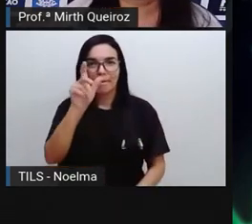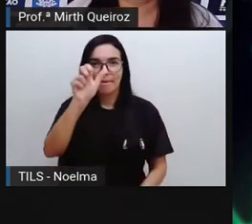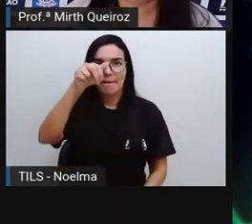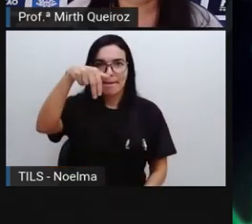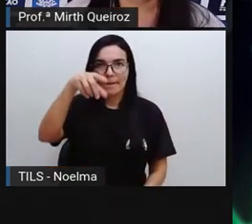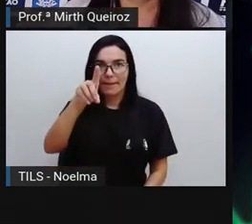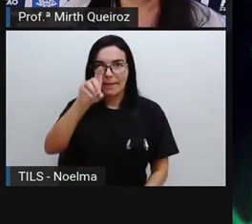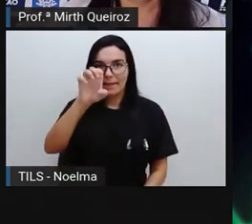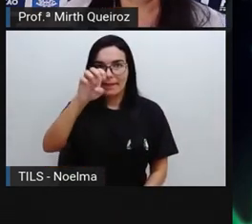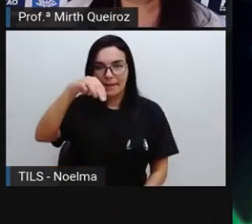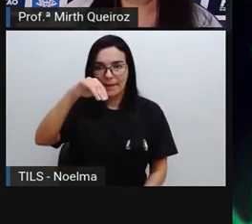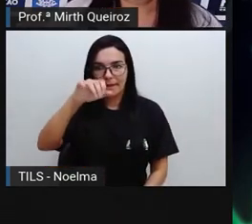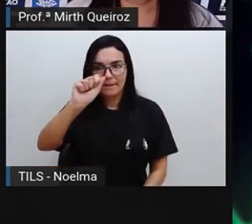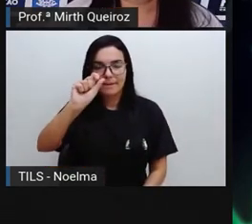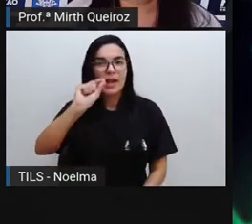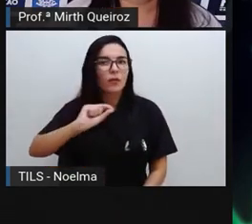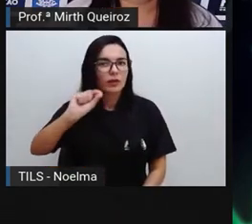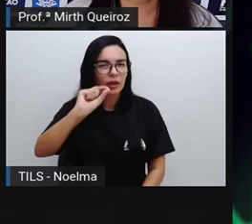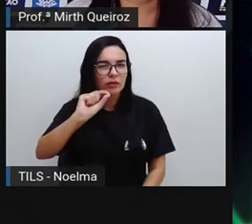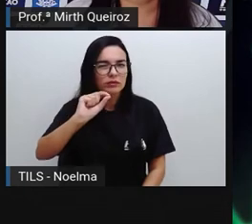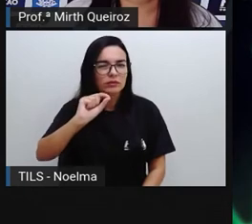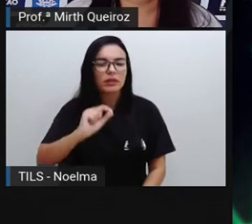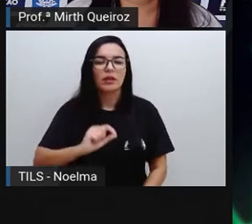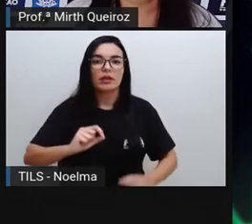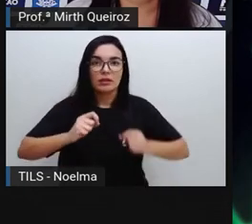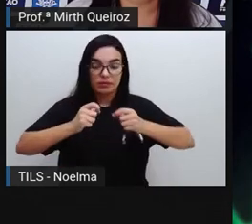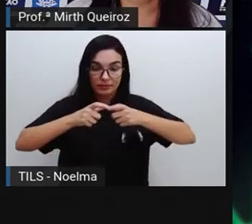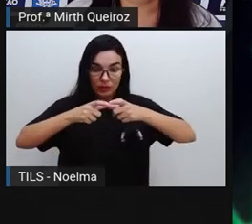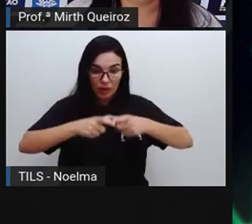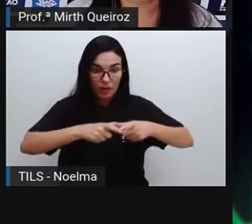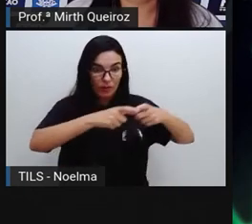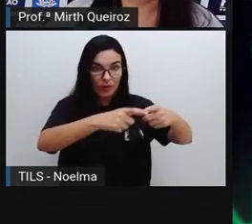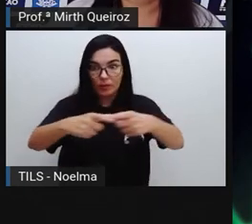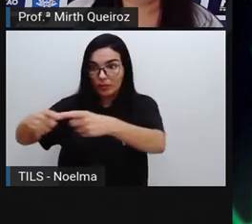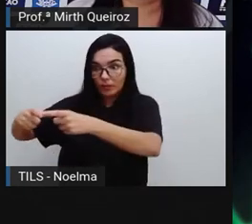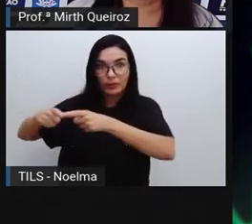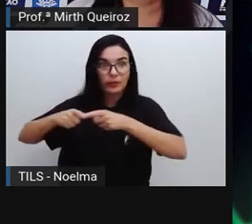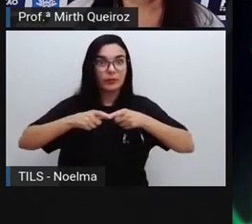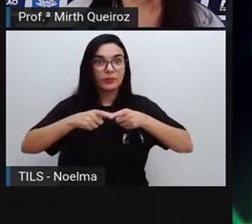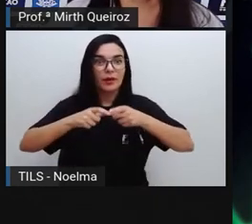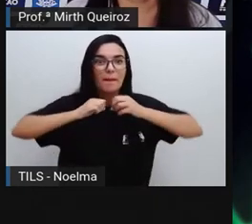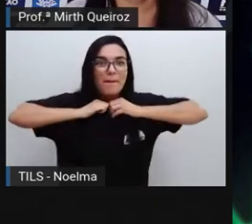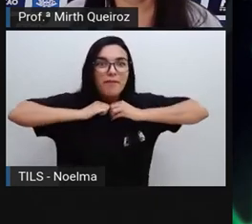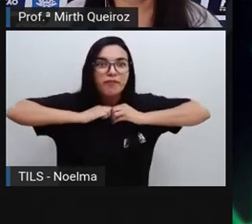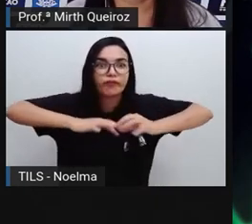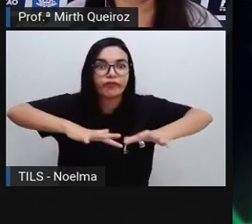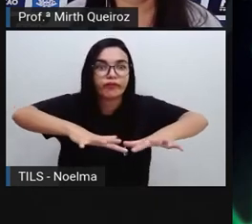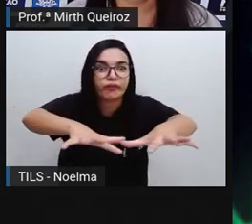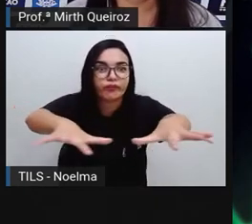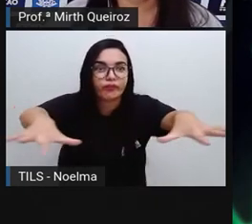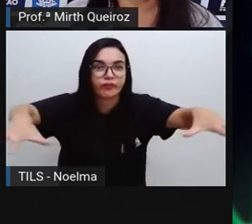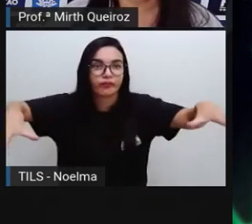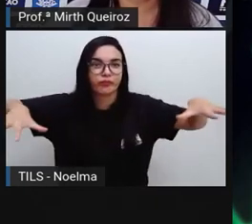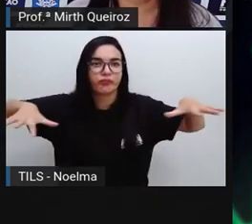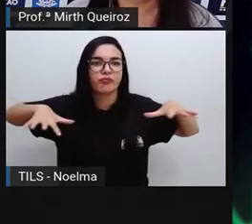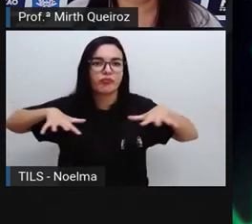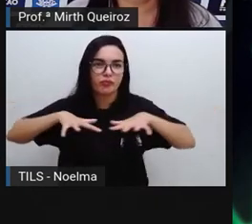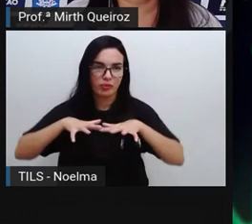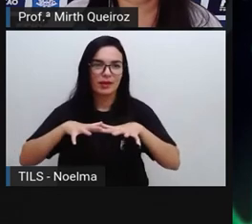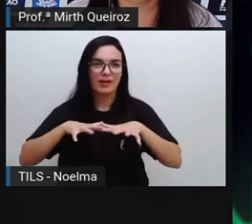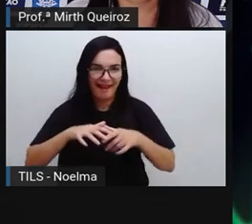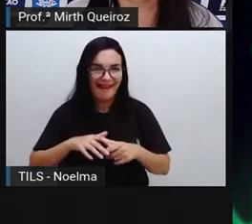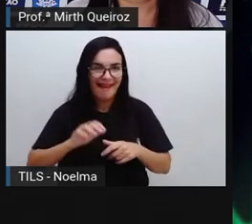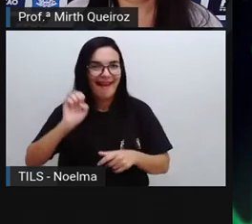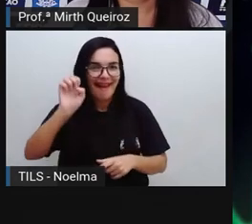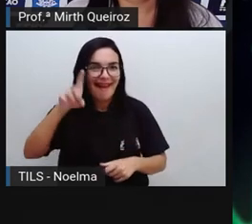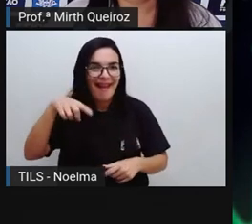é algo local tem muita gente uma grande quantidade de pessoas com doença tem porém é algo local já a pandemia ela é de nível nacional